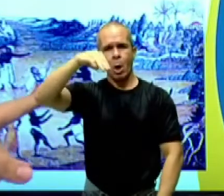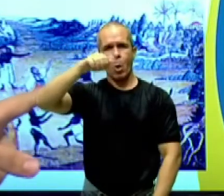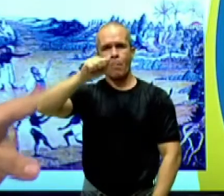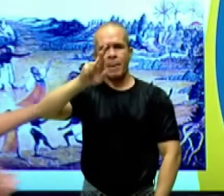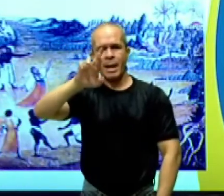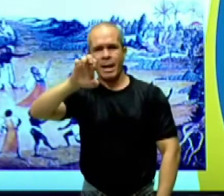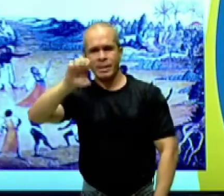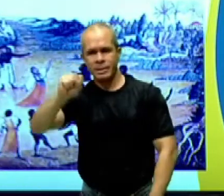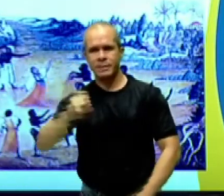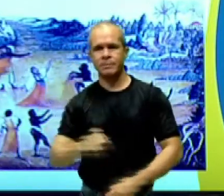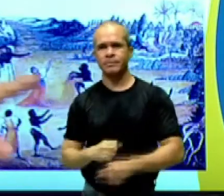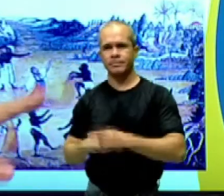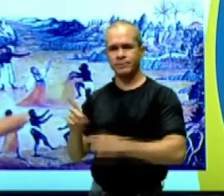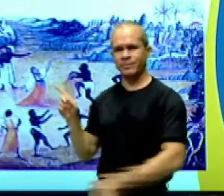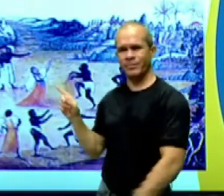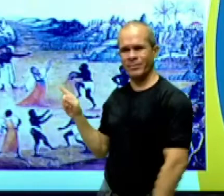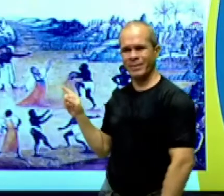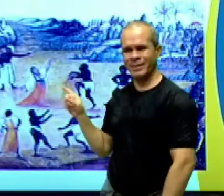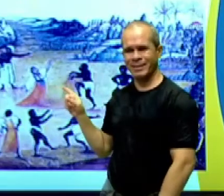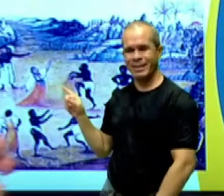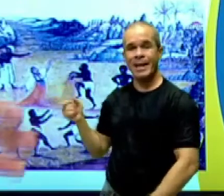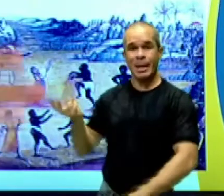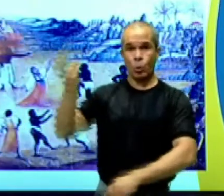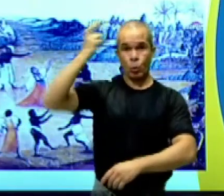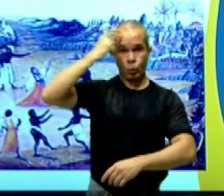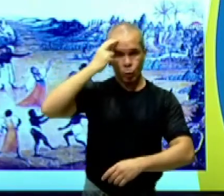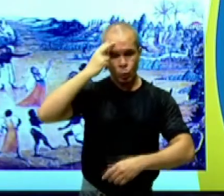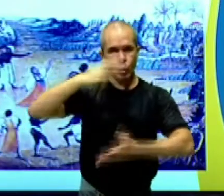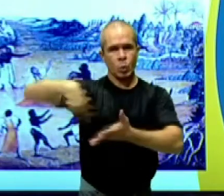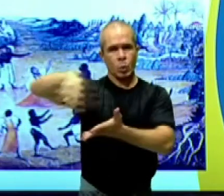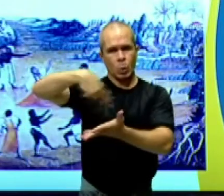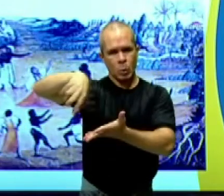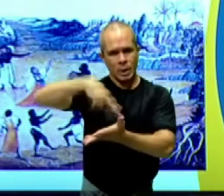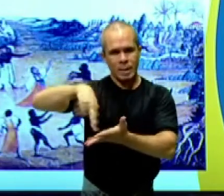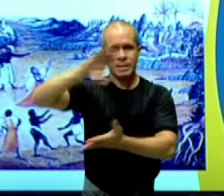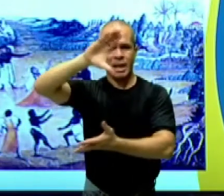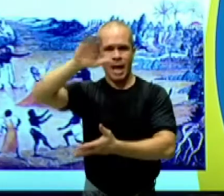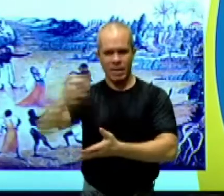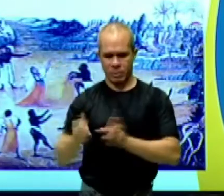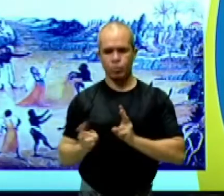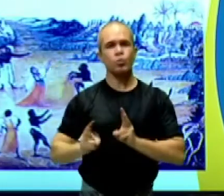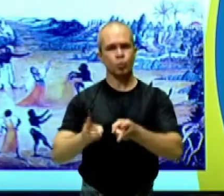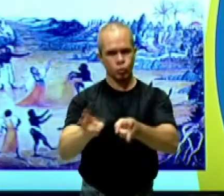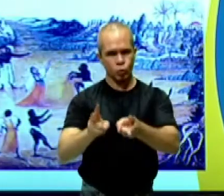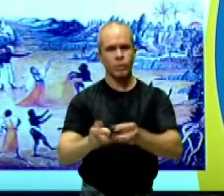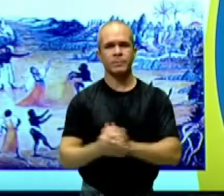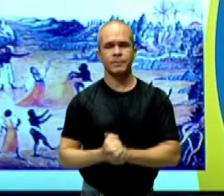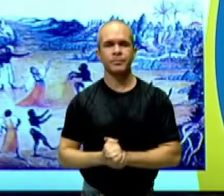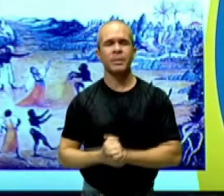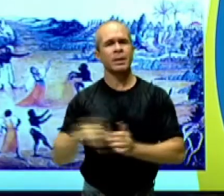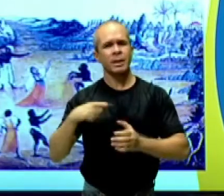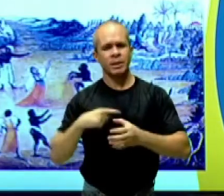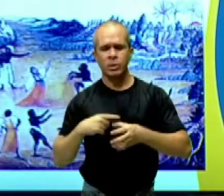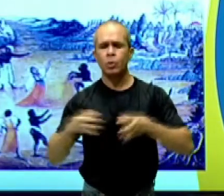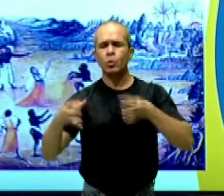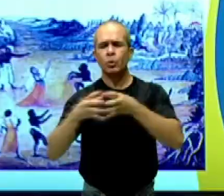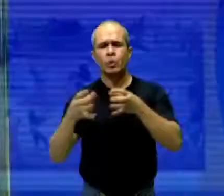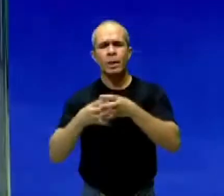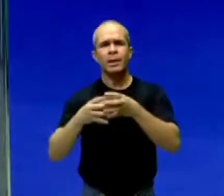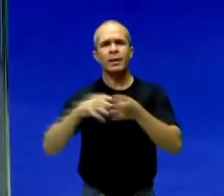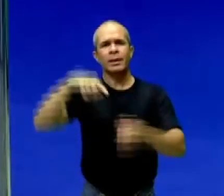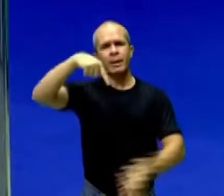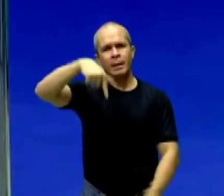preservação da cultura, da dança africana, que eles conseguiam preservar nesses quilombos. Então, os quilombos, as comunidades